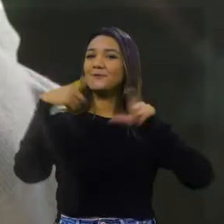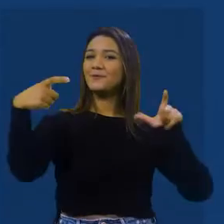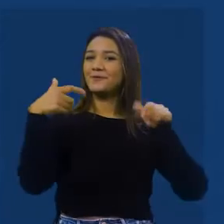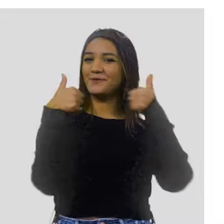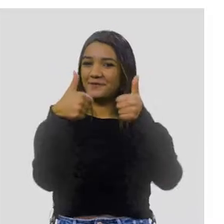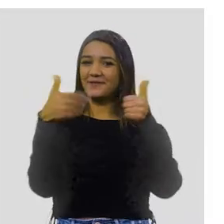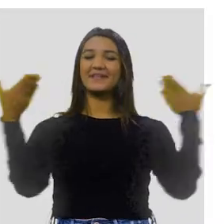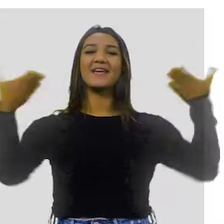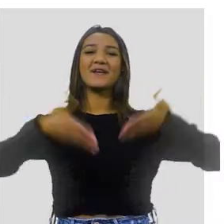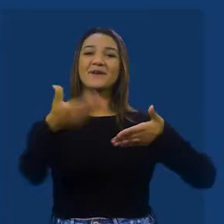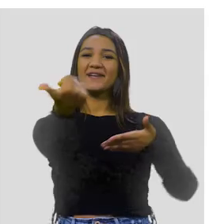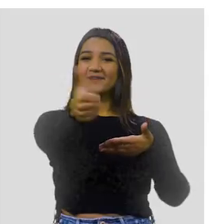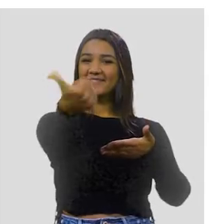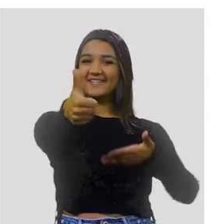Valeu, Tchê! É RAISE! É ONZE!